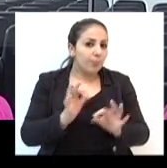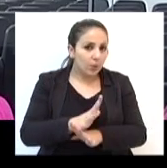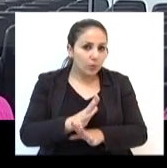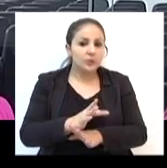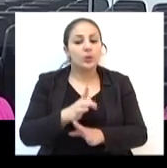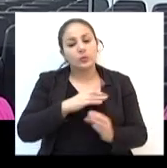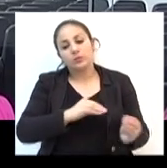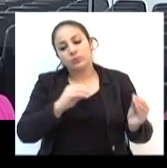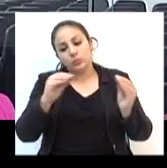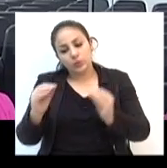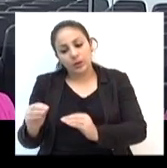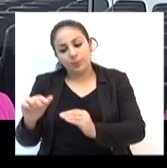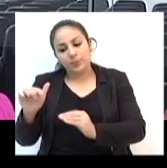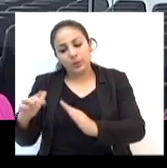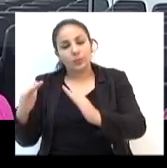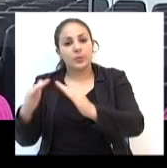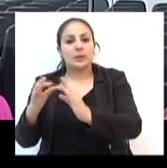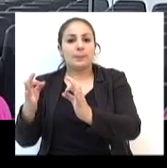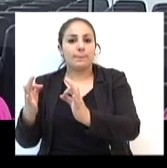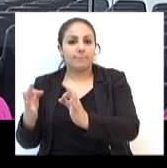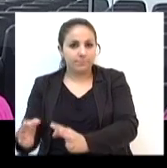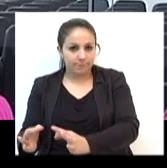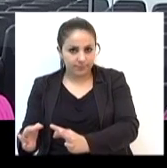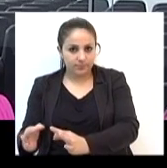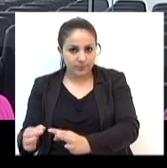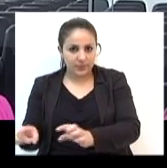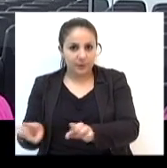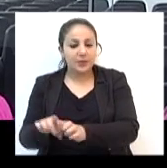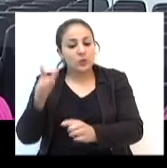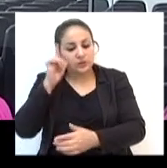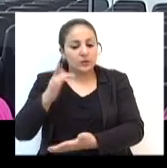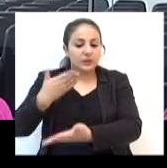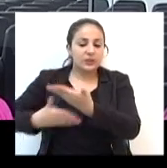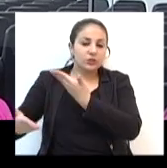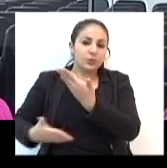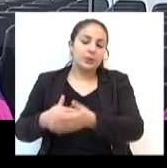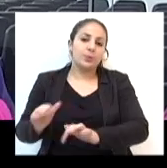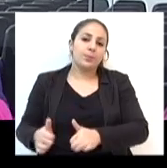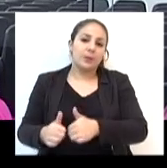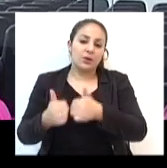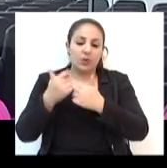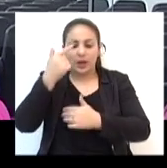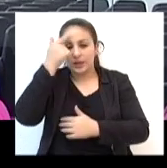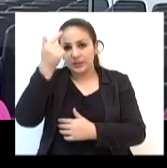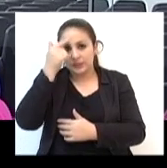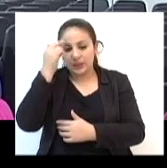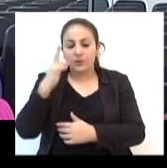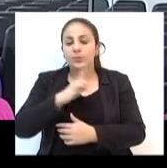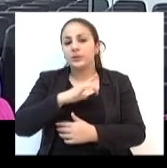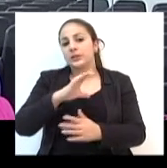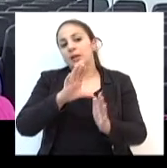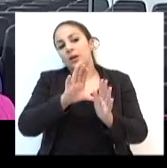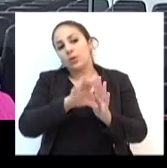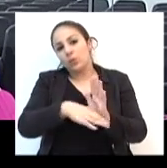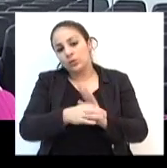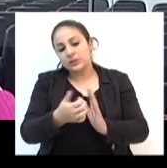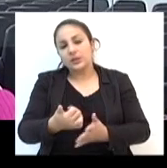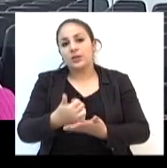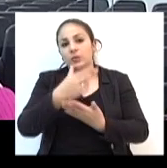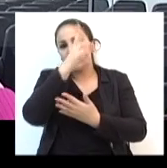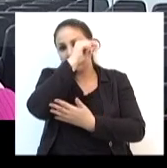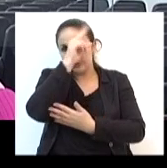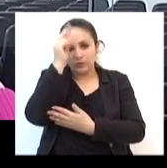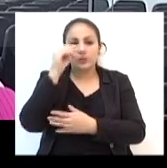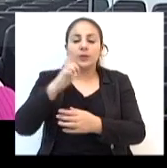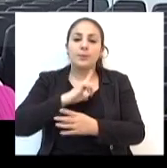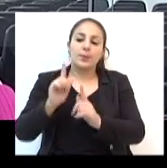animais para lá e tenham um atendimento muito melhor do que é atendido hoje. A ideia disso nós vamos ter construído com o Executivo é que esse